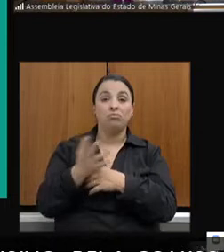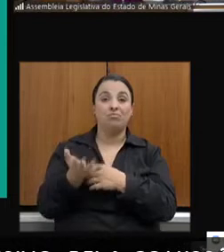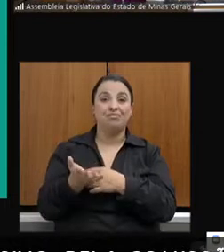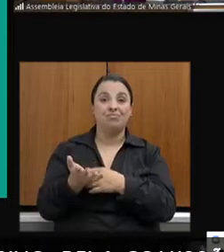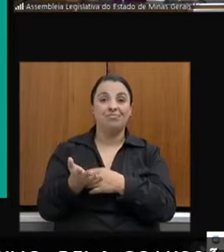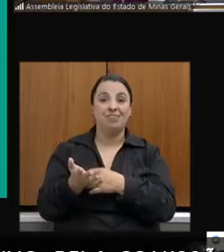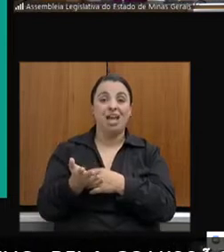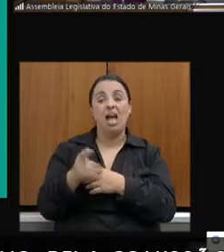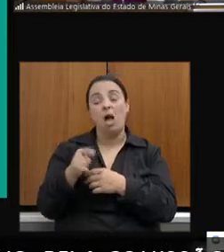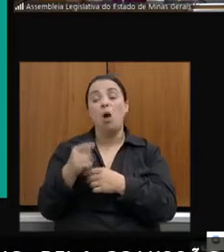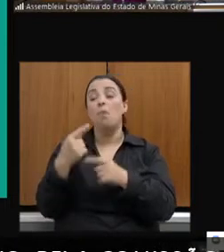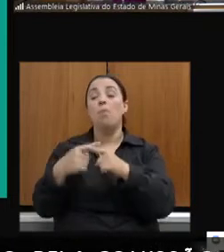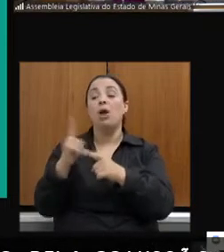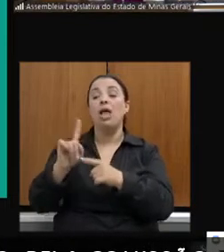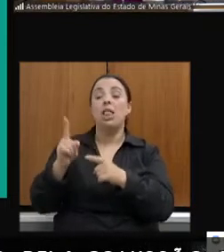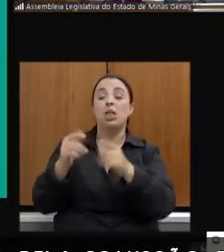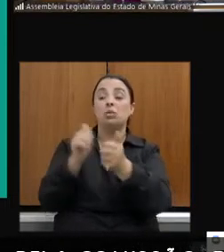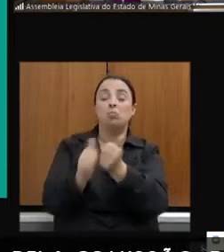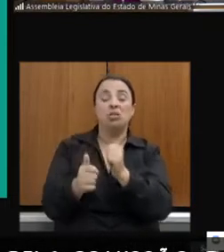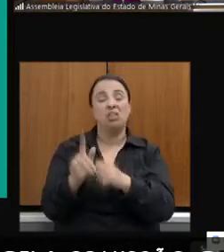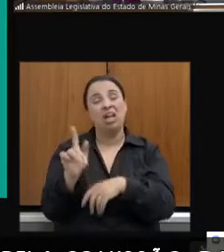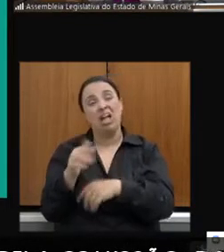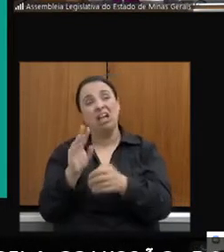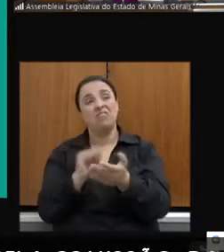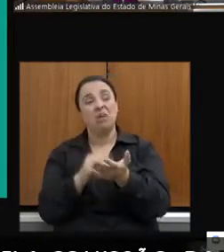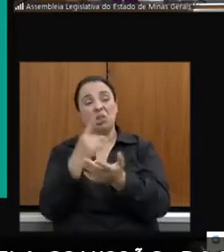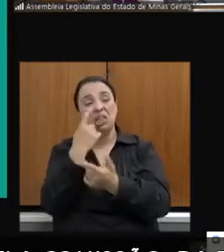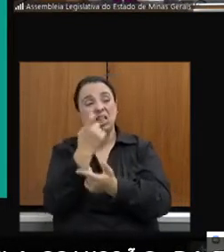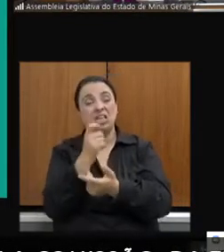essas duas evidências, elas apontam também